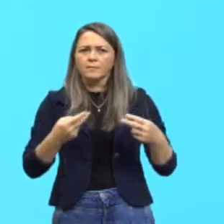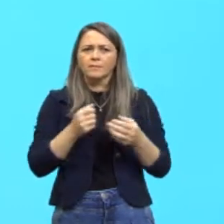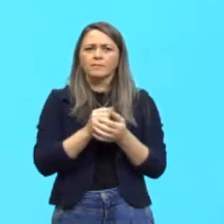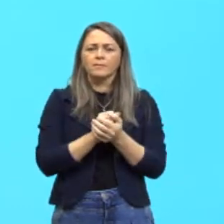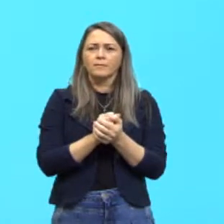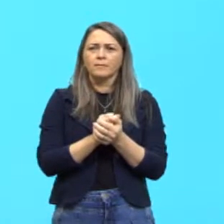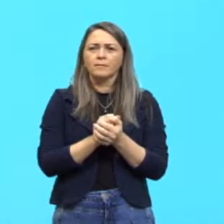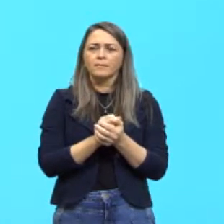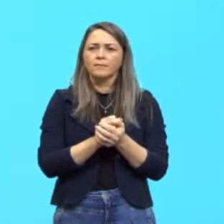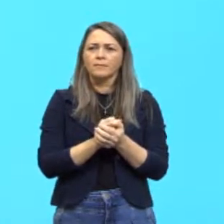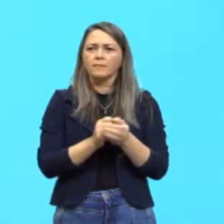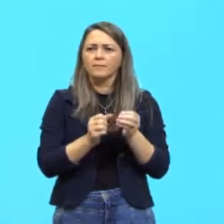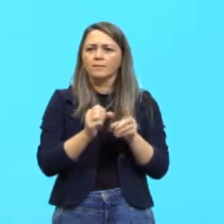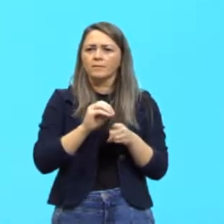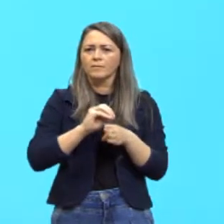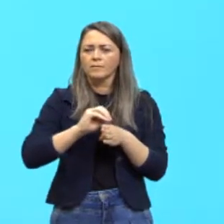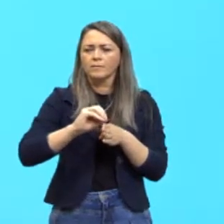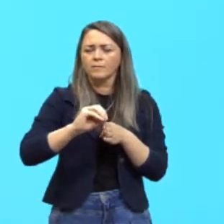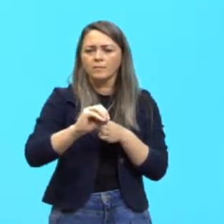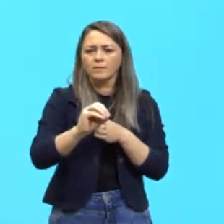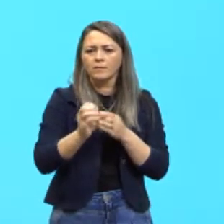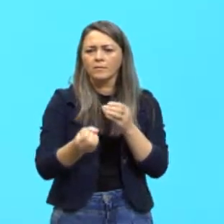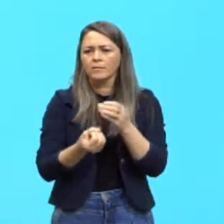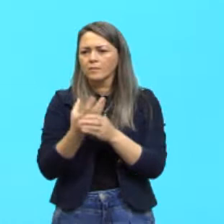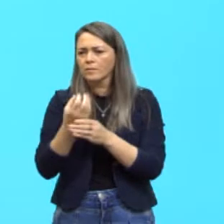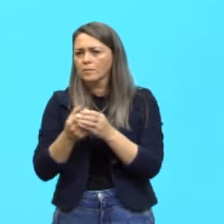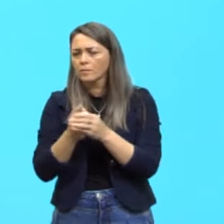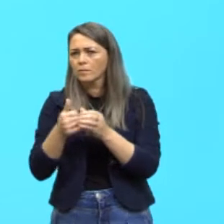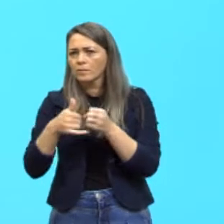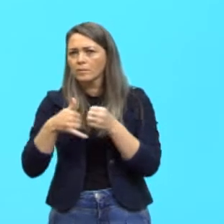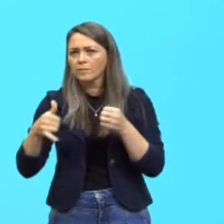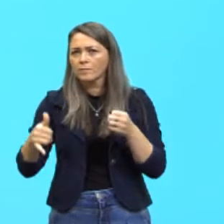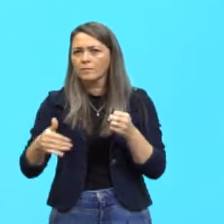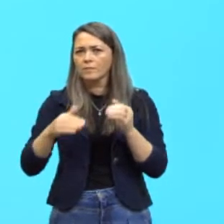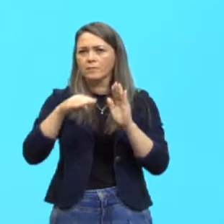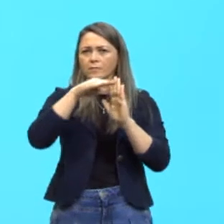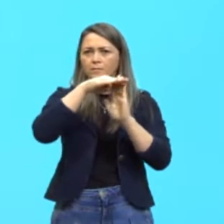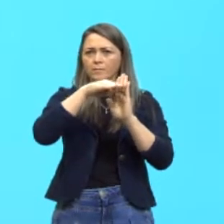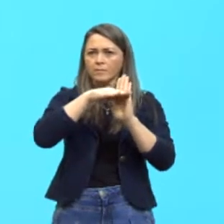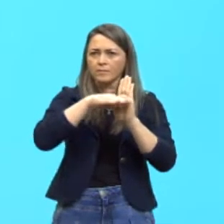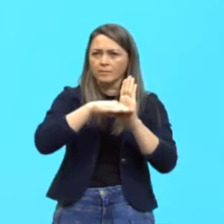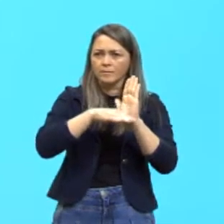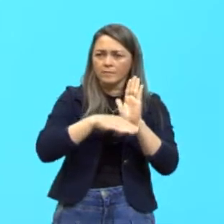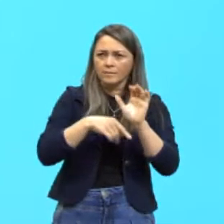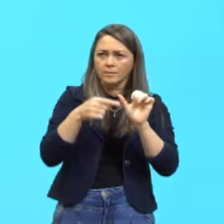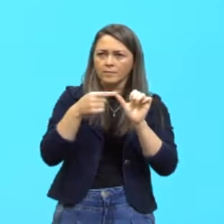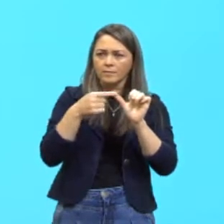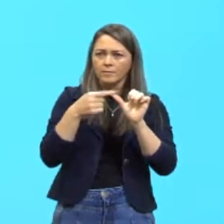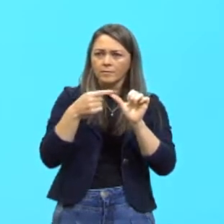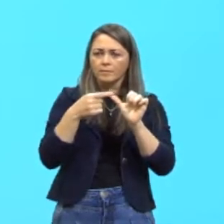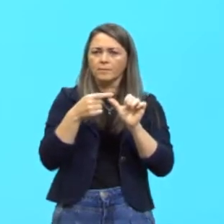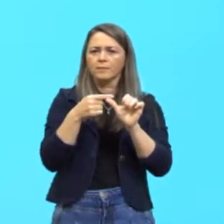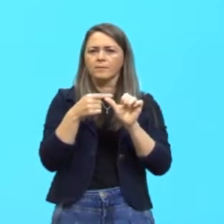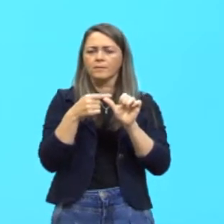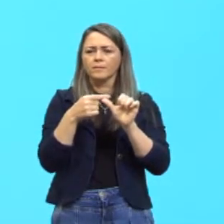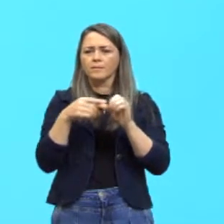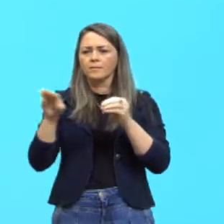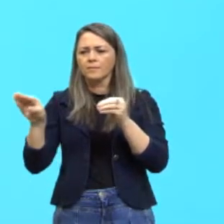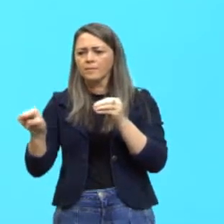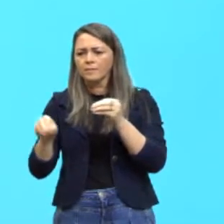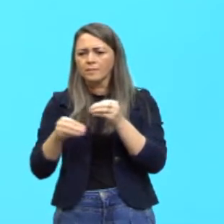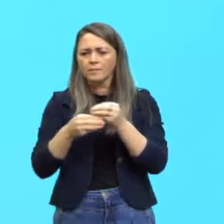orientando para a produção desses aminoácidos, esse é o passo a passo. Primeiro, ele é transcrito